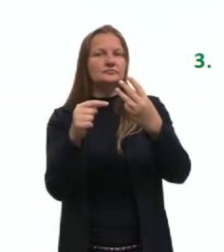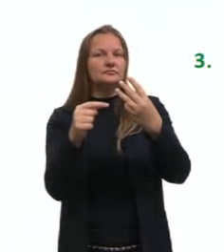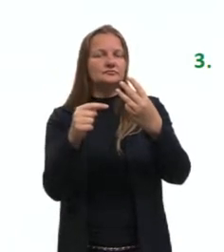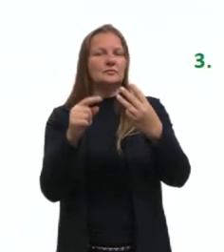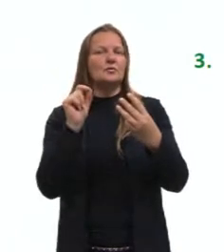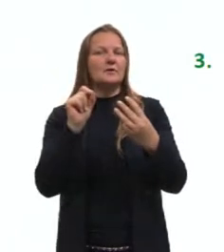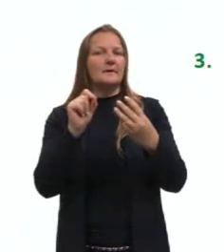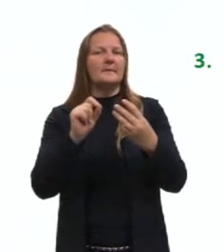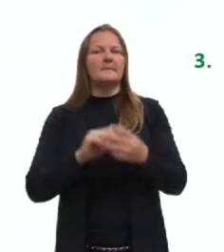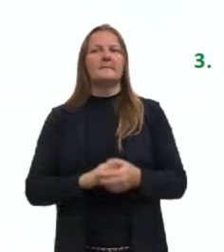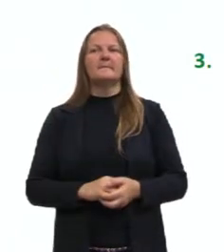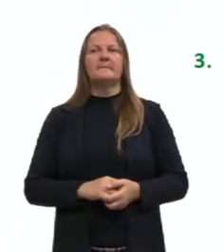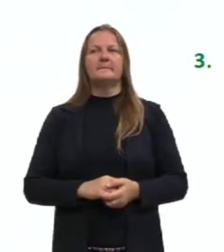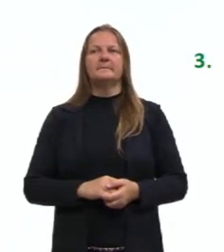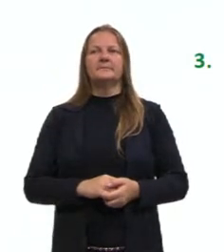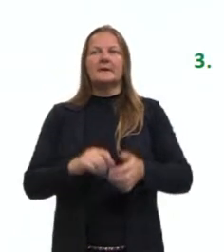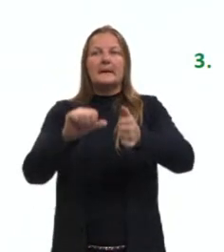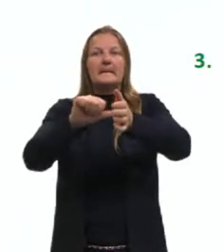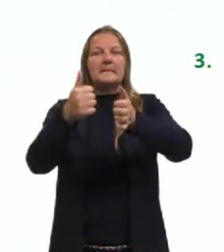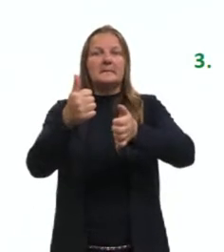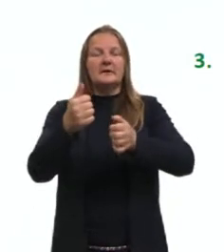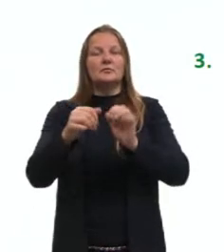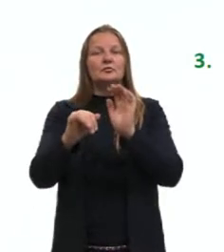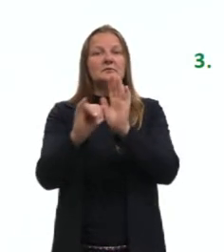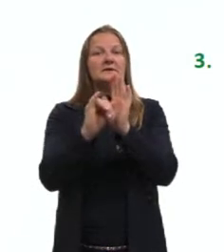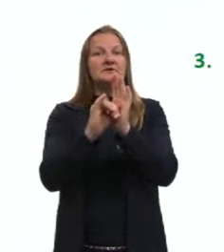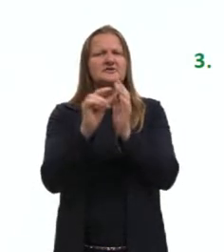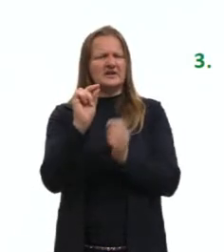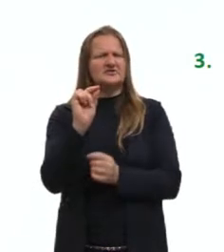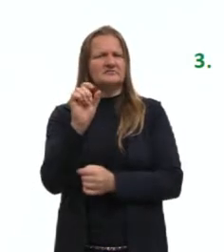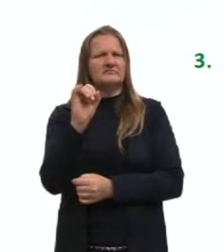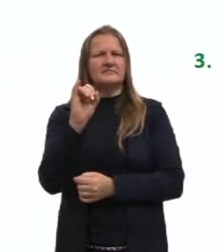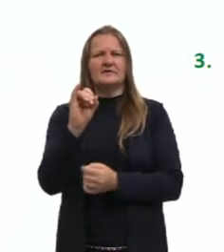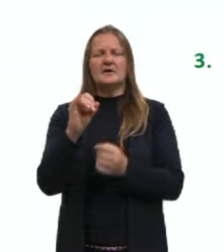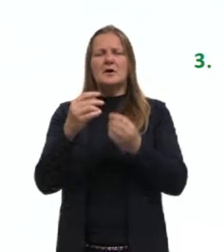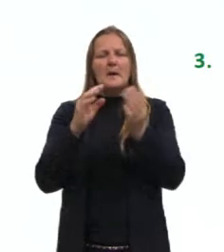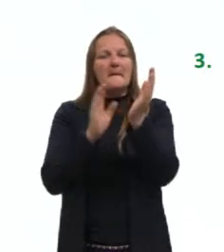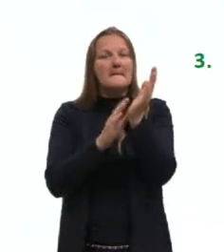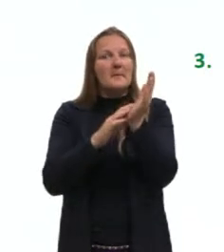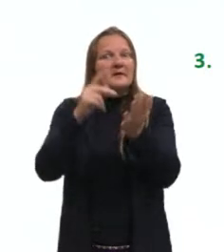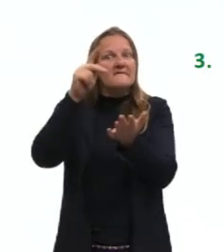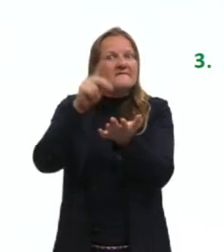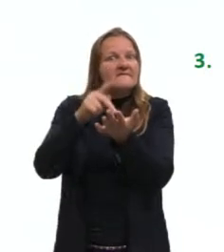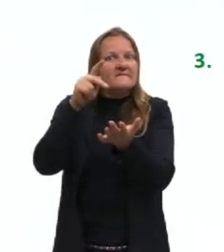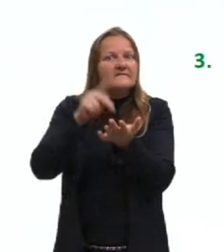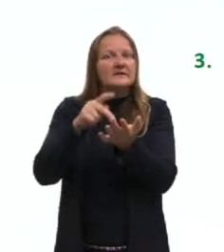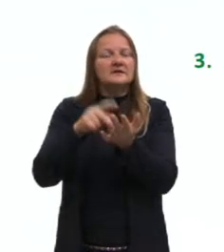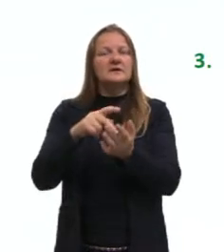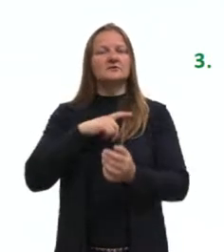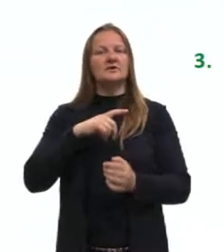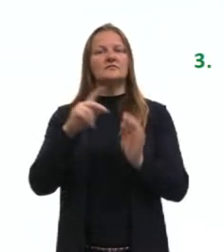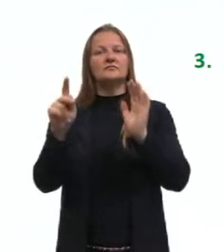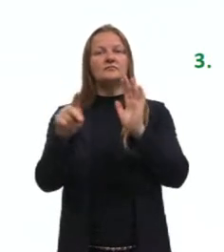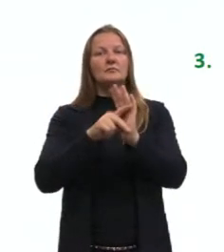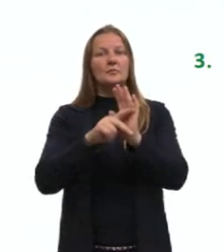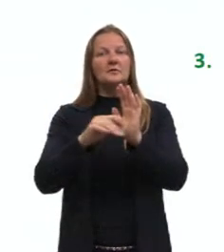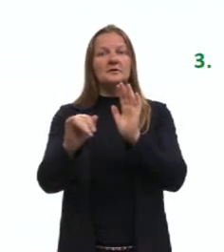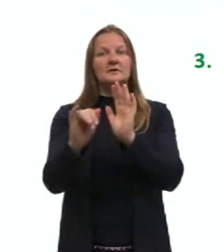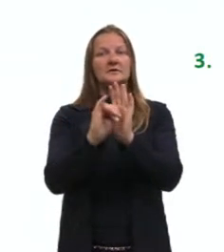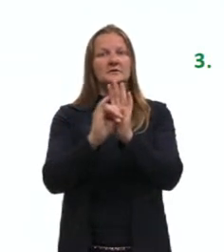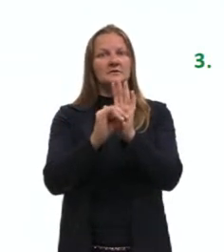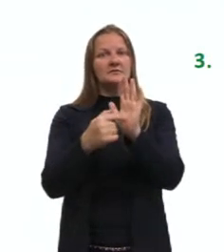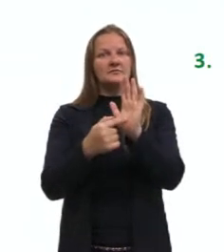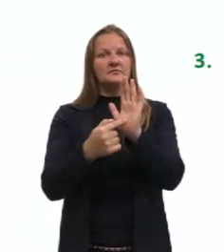Então, entra o princípio da identidade, se uma proposição é verdadeira, então, ela é verdadeira, nós não vamos,